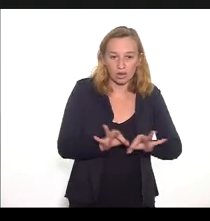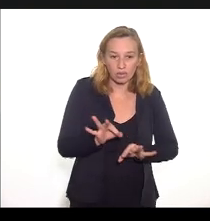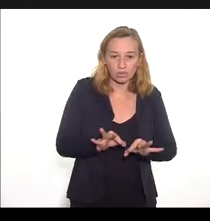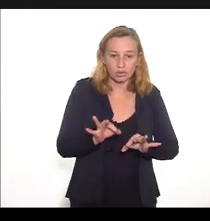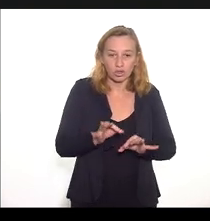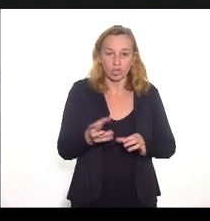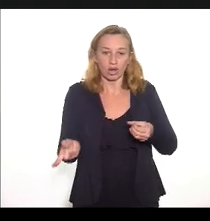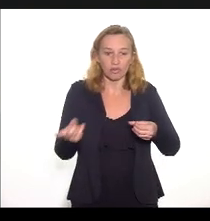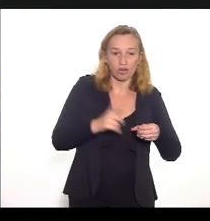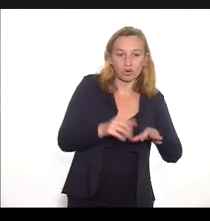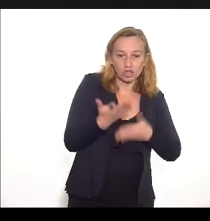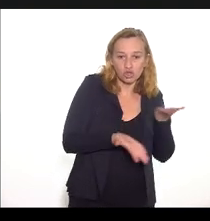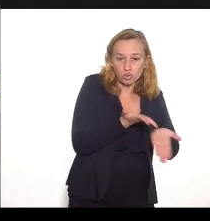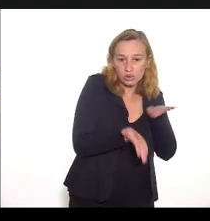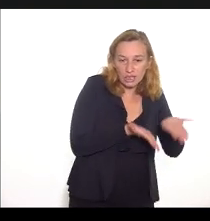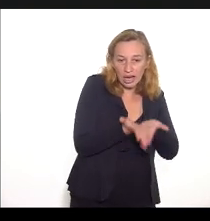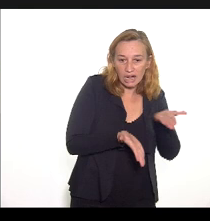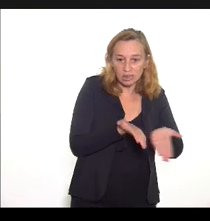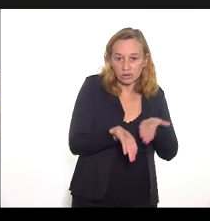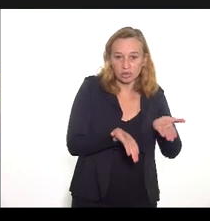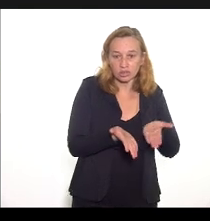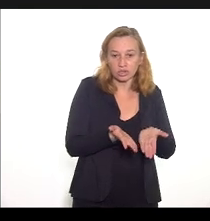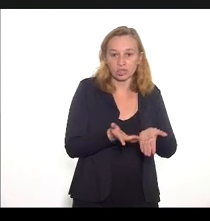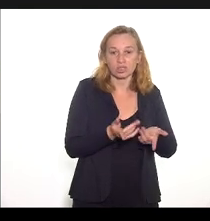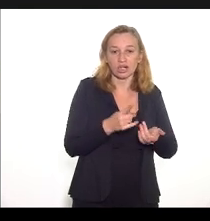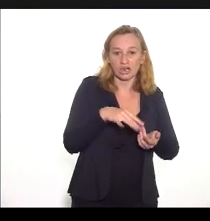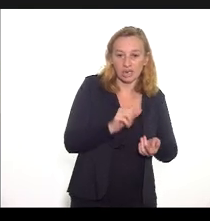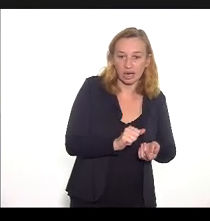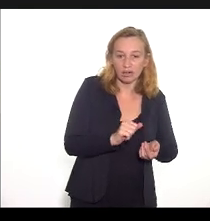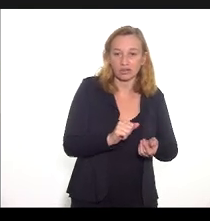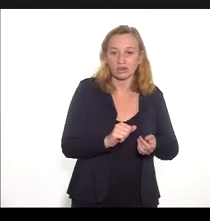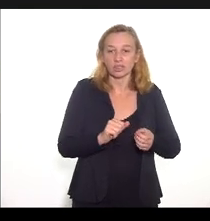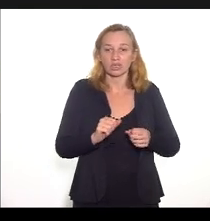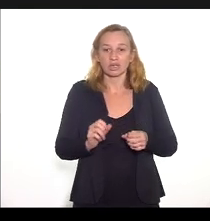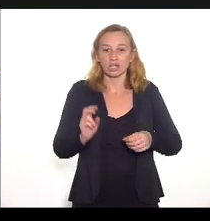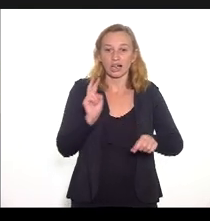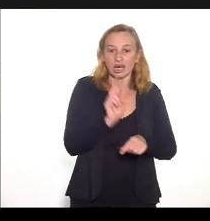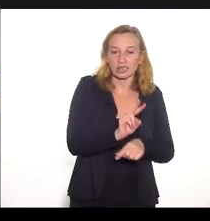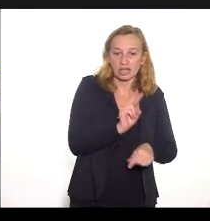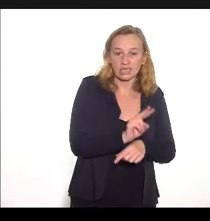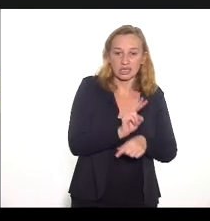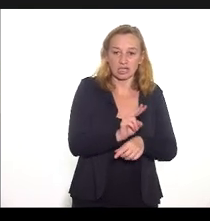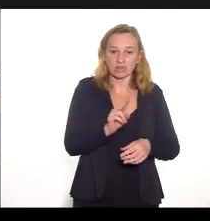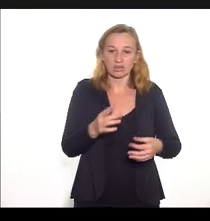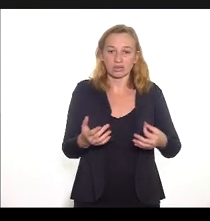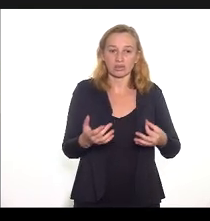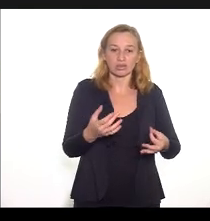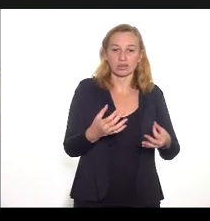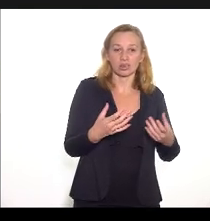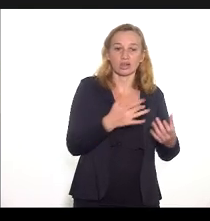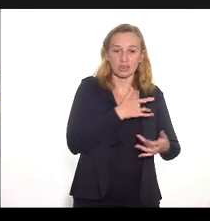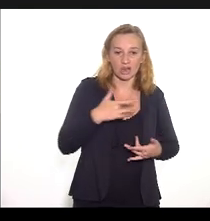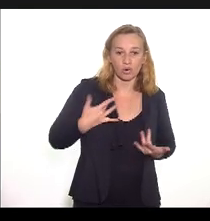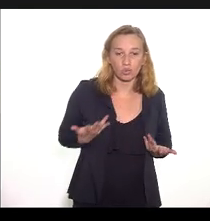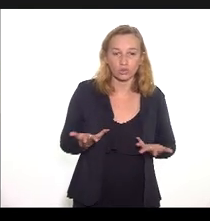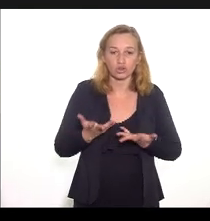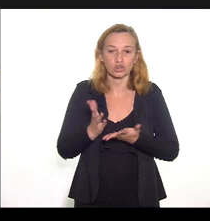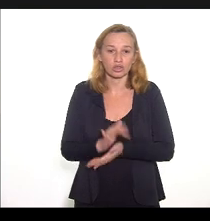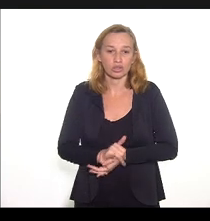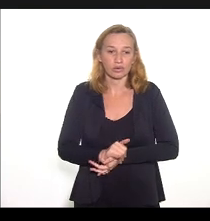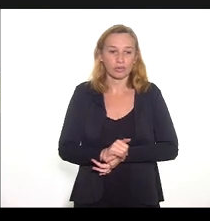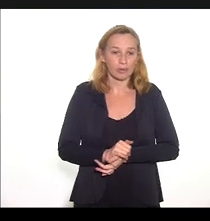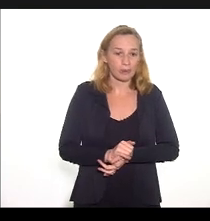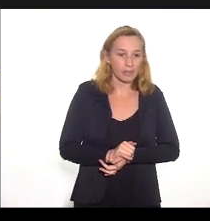retorno aos cuidados dos demais agravos por meio da reorganização das redes de atenção à saúde multistratégico. A gestão da SES